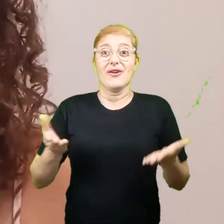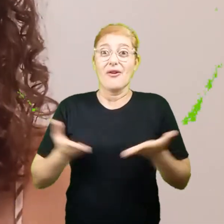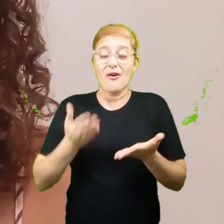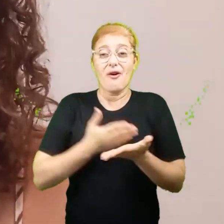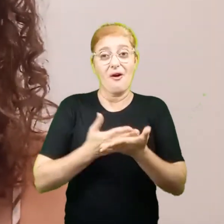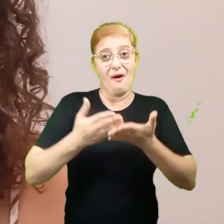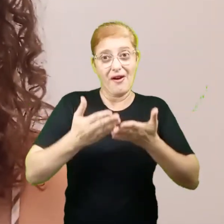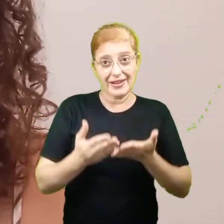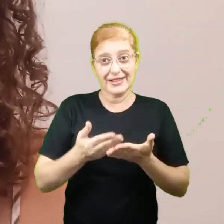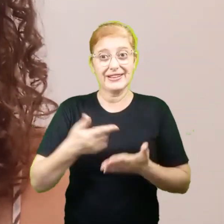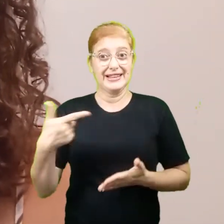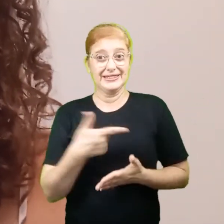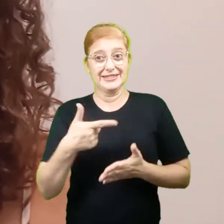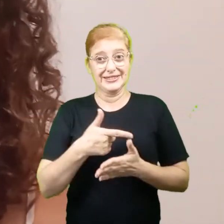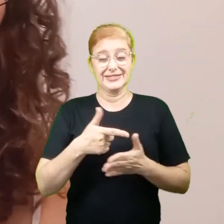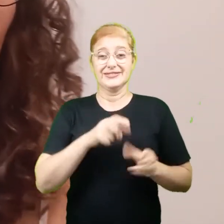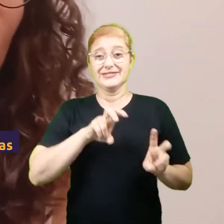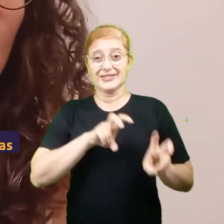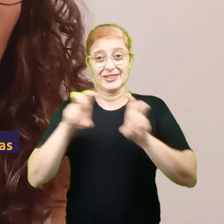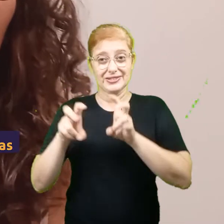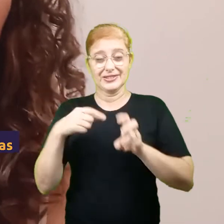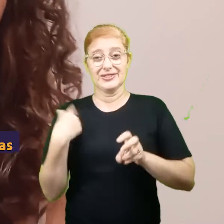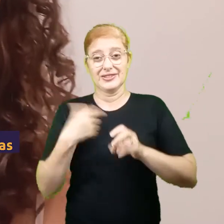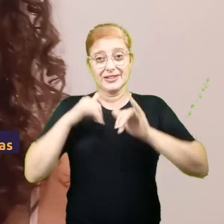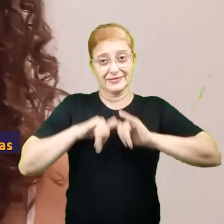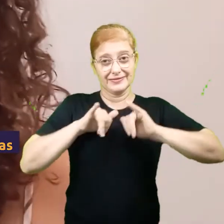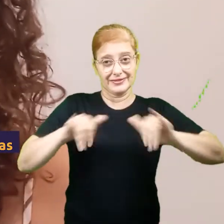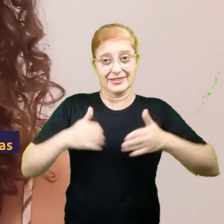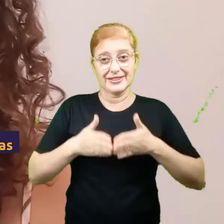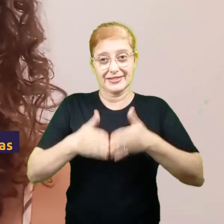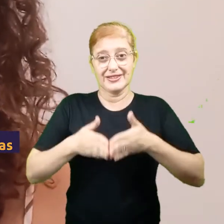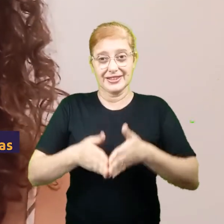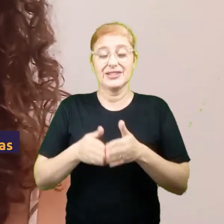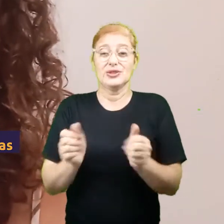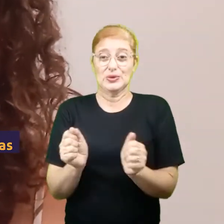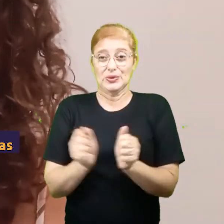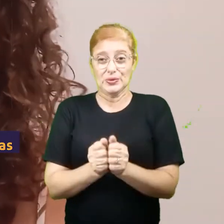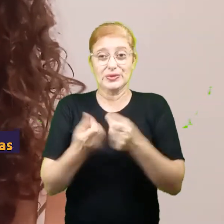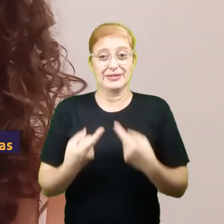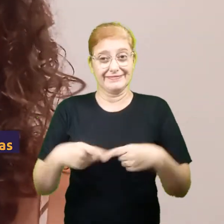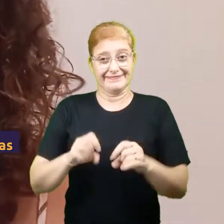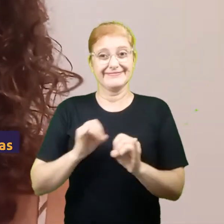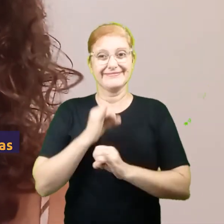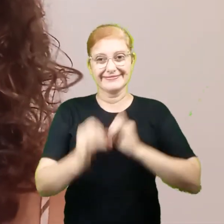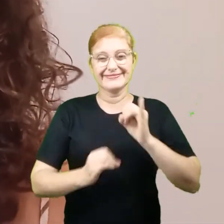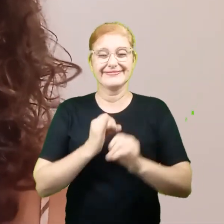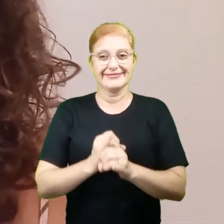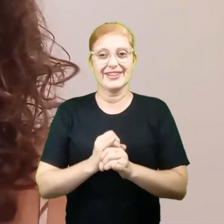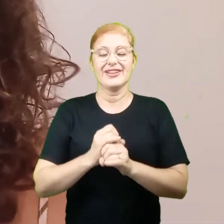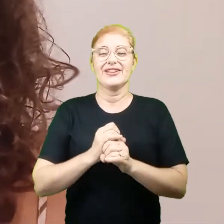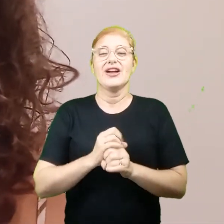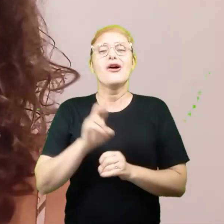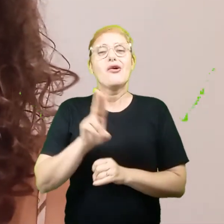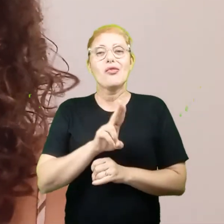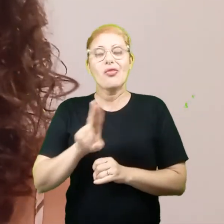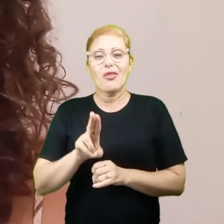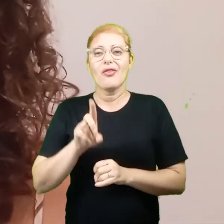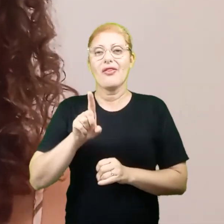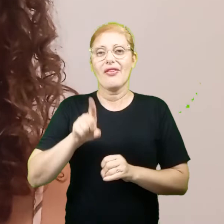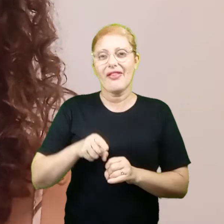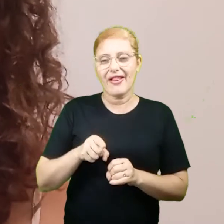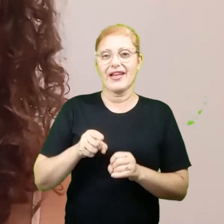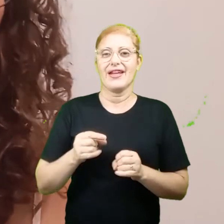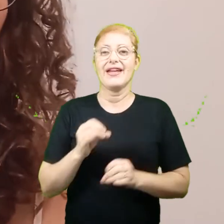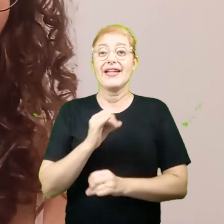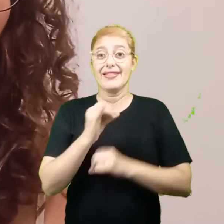Hoje a está começando a segunda trilha da nossa campanha Navegando Juntas pelos Desafios da Internet. E o nome dessa trilha é A